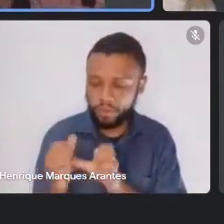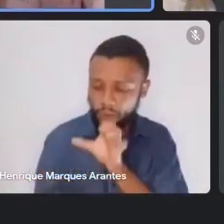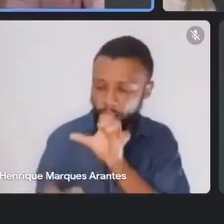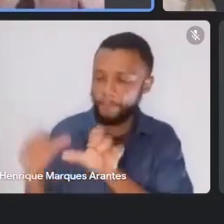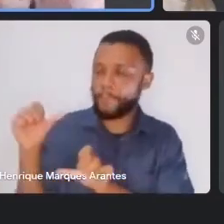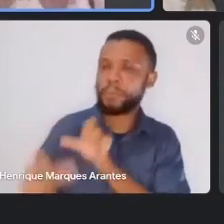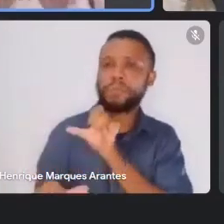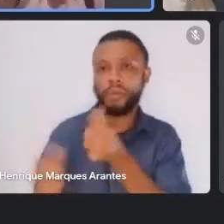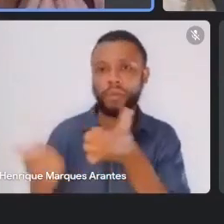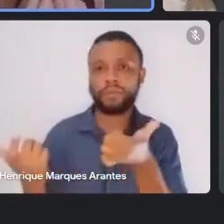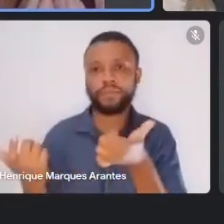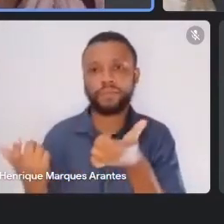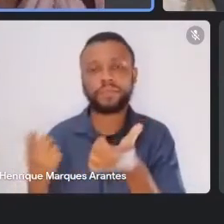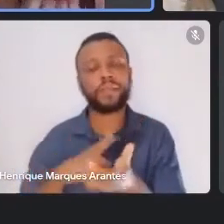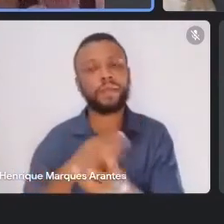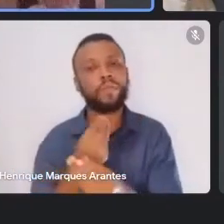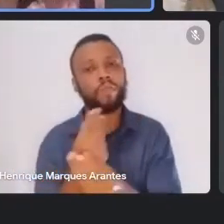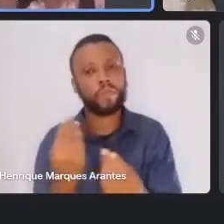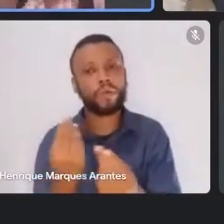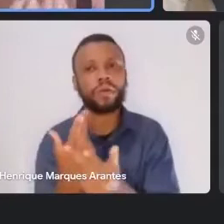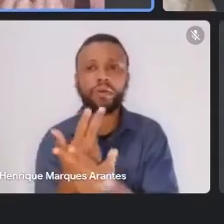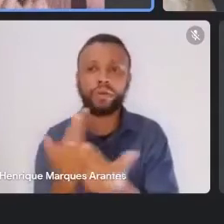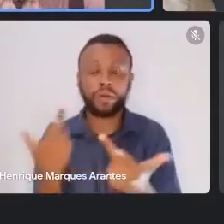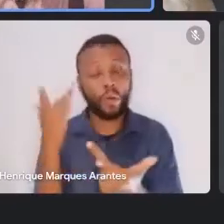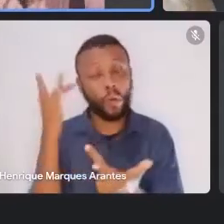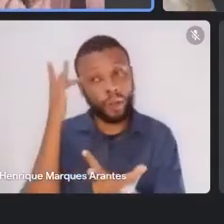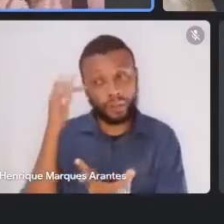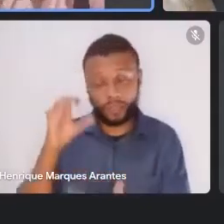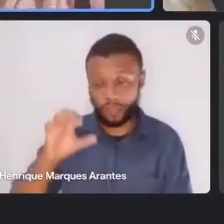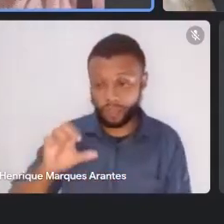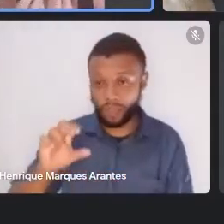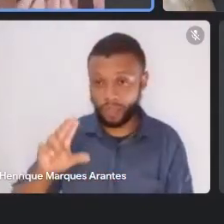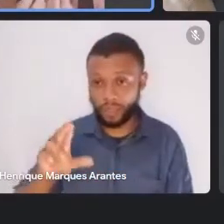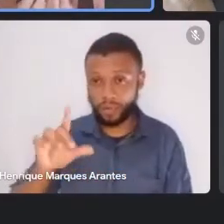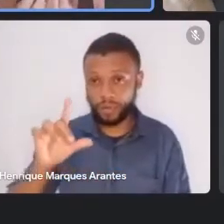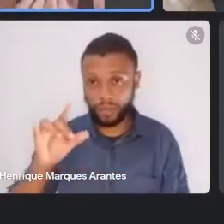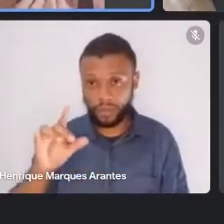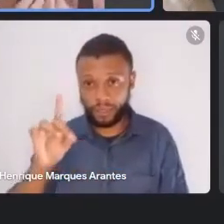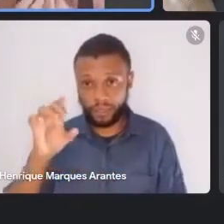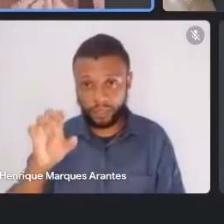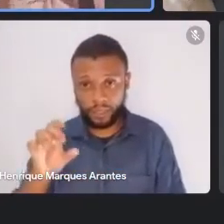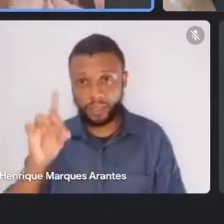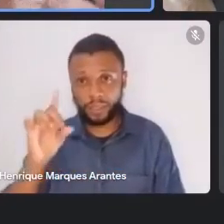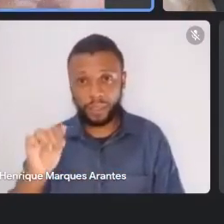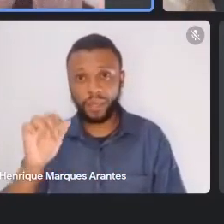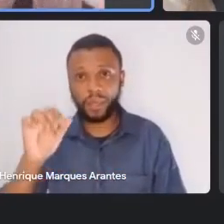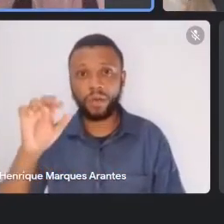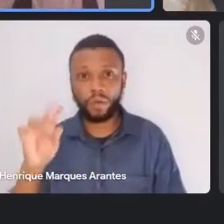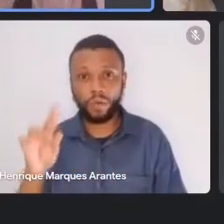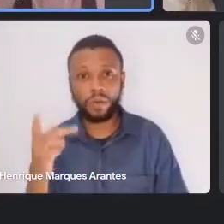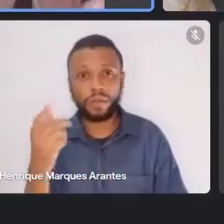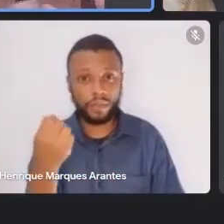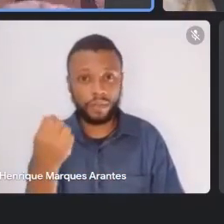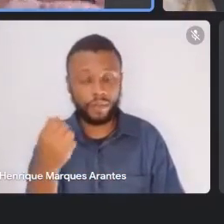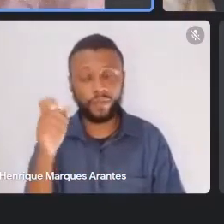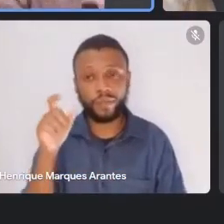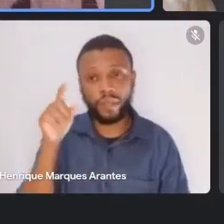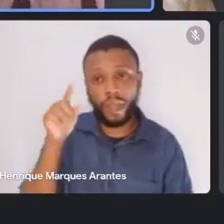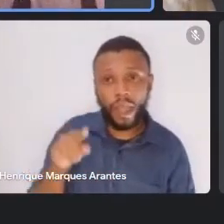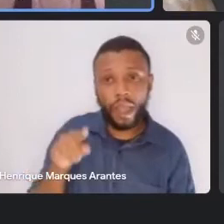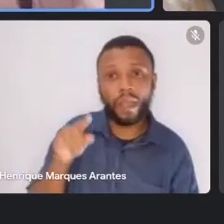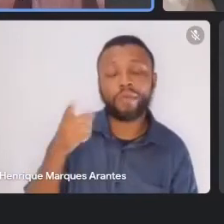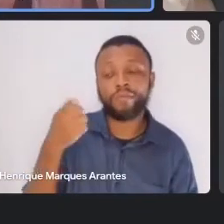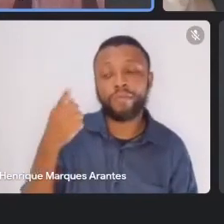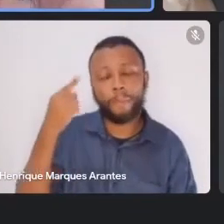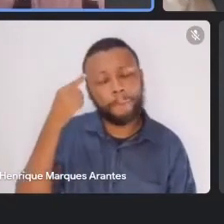isso, né, muito, eu acho que o Euclides da Cunha é um pensante,